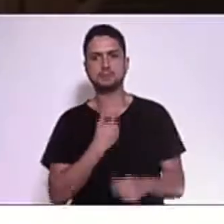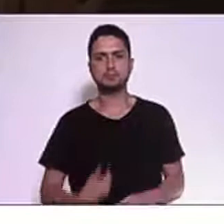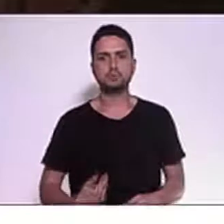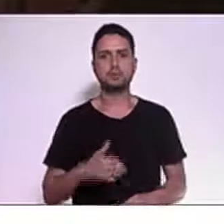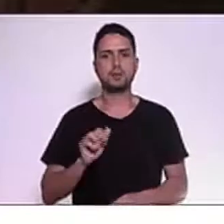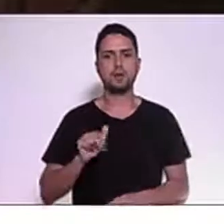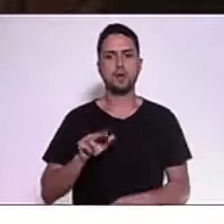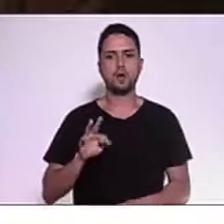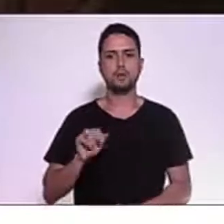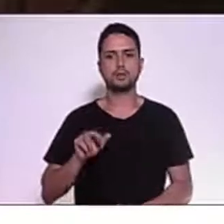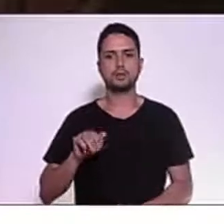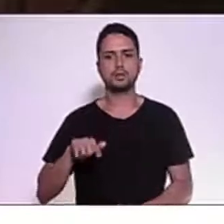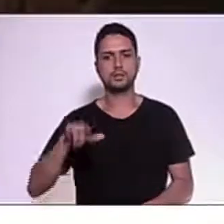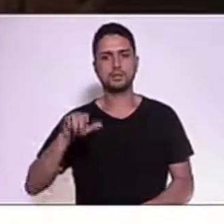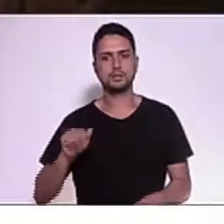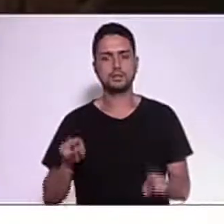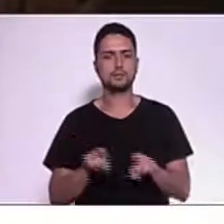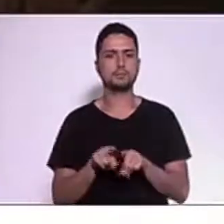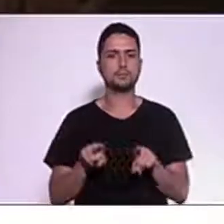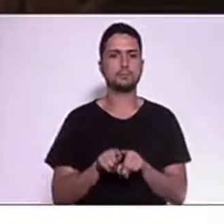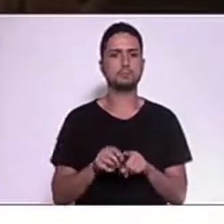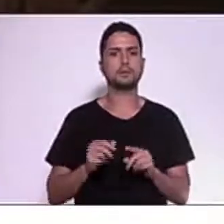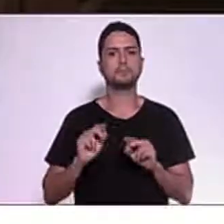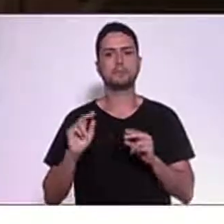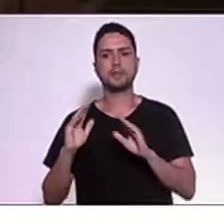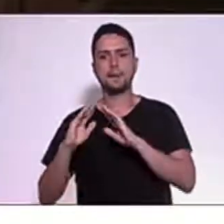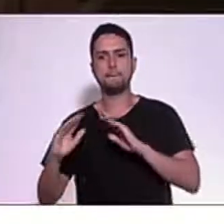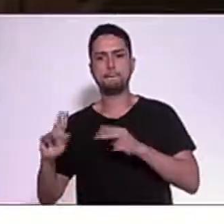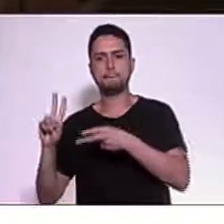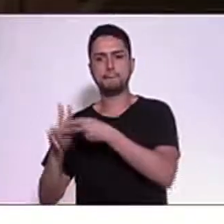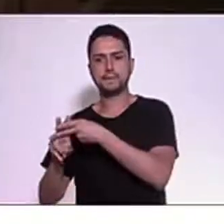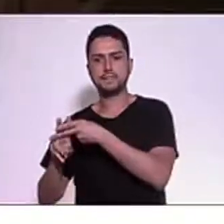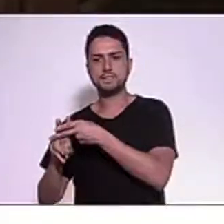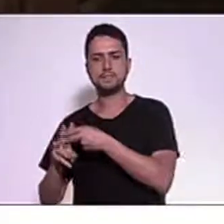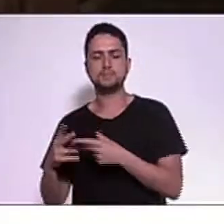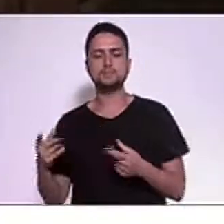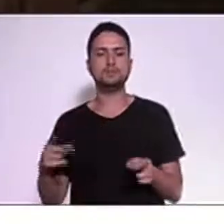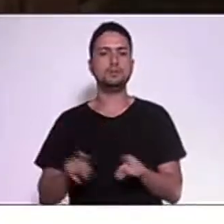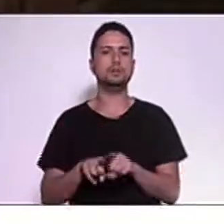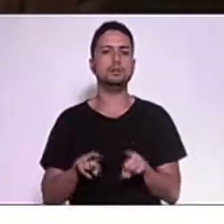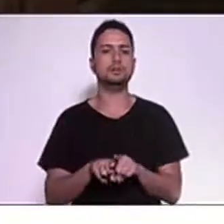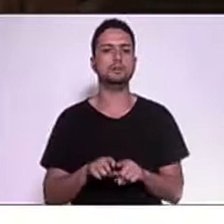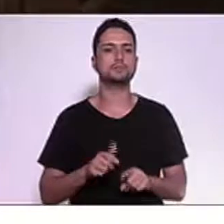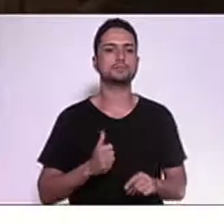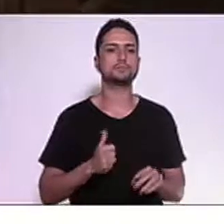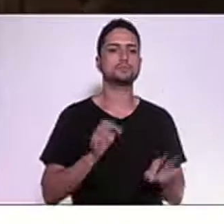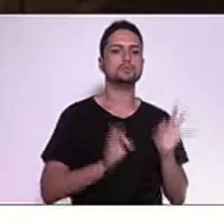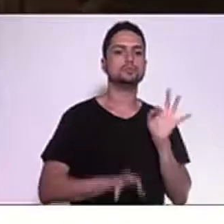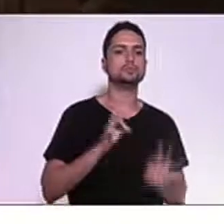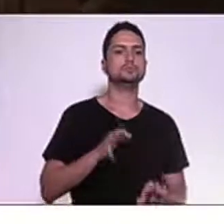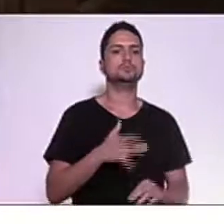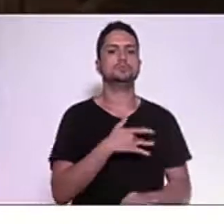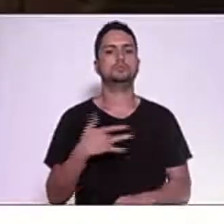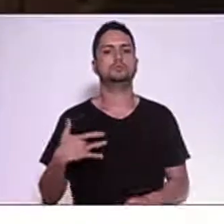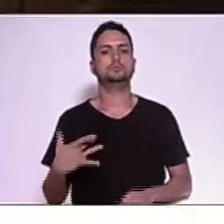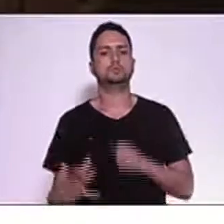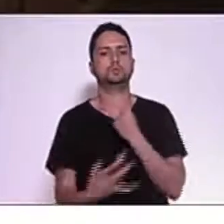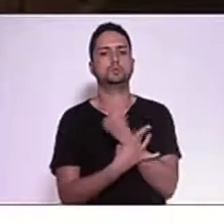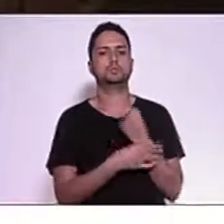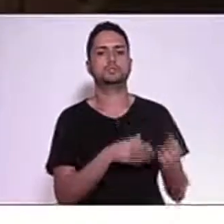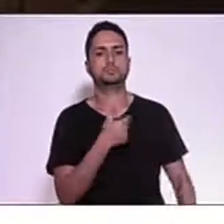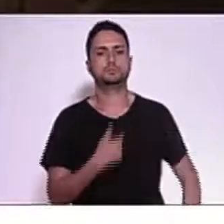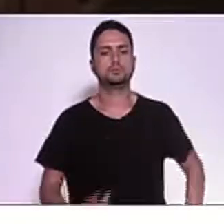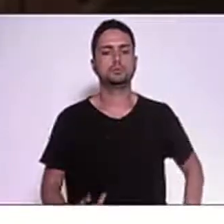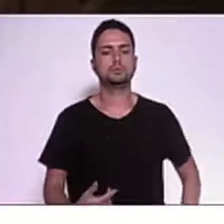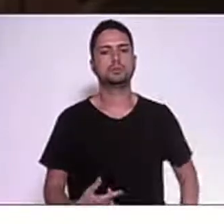fundações ligadas à administração penitenciária, desenvolvimento social, justiça, saúde, segurança pública, mulheres